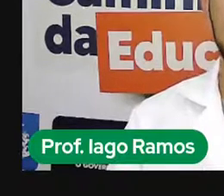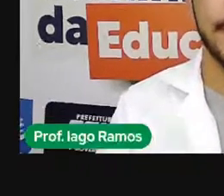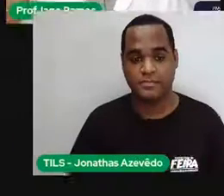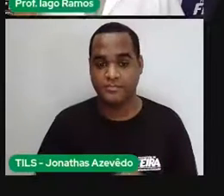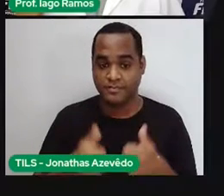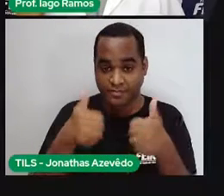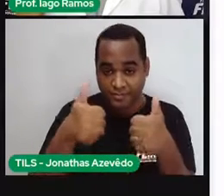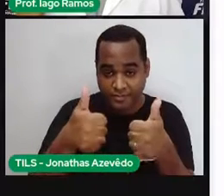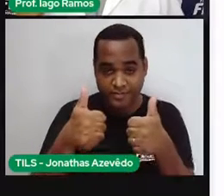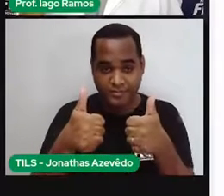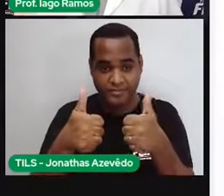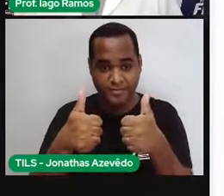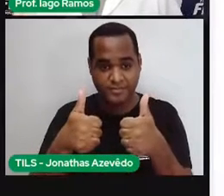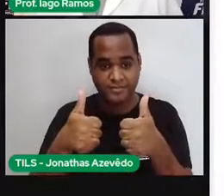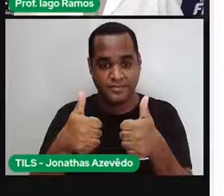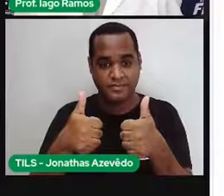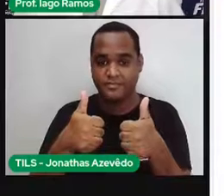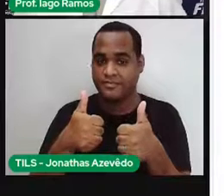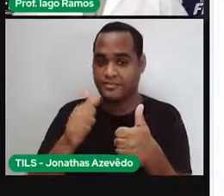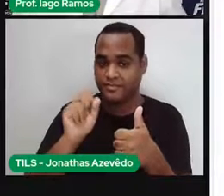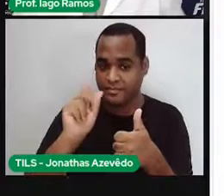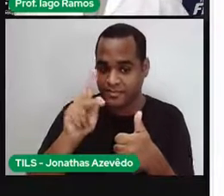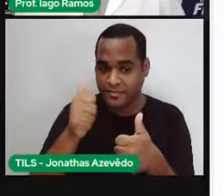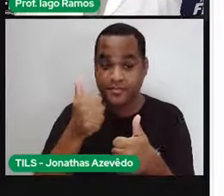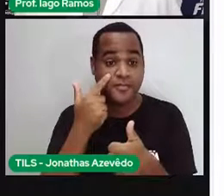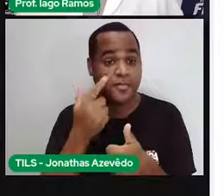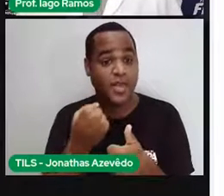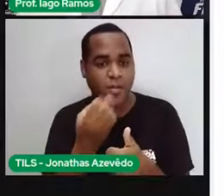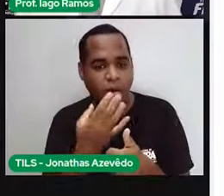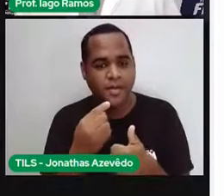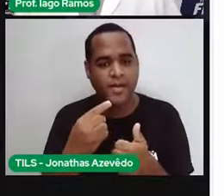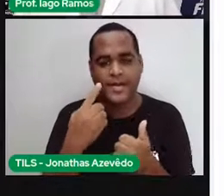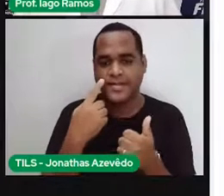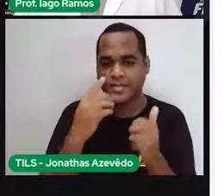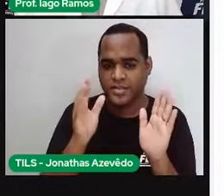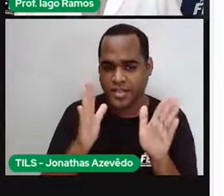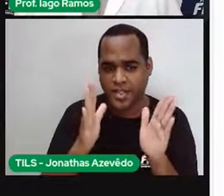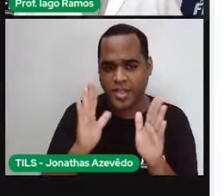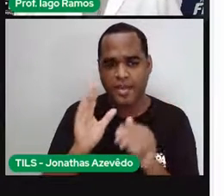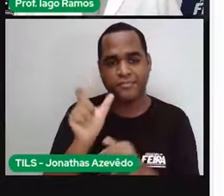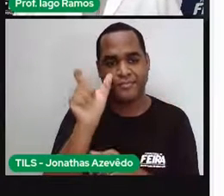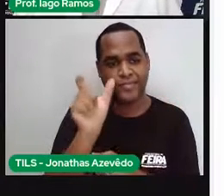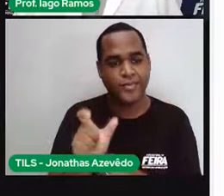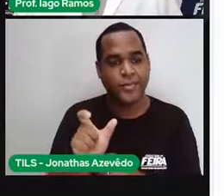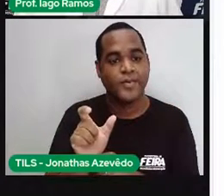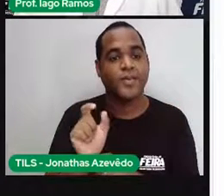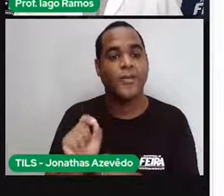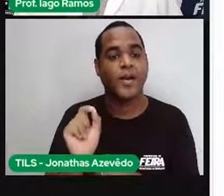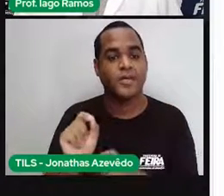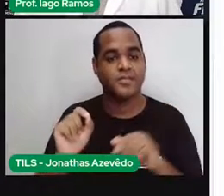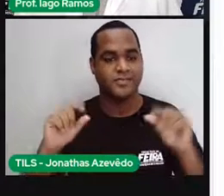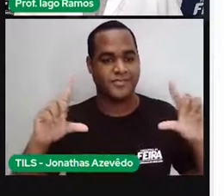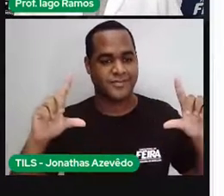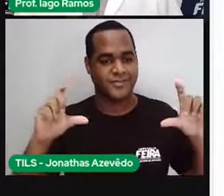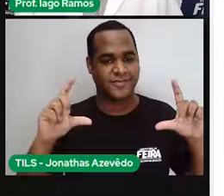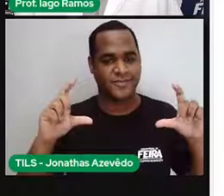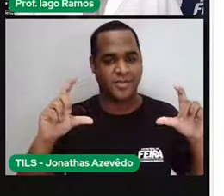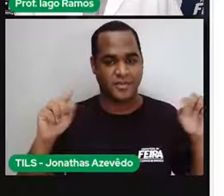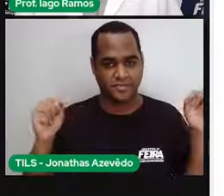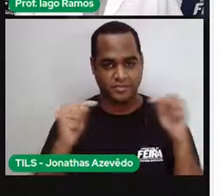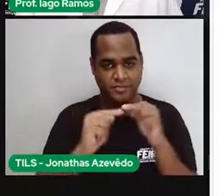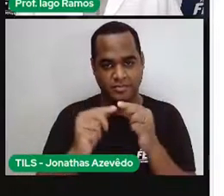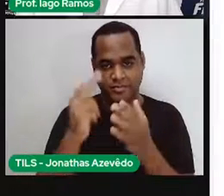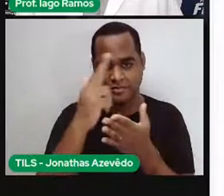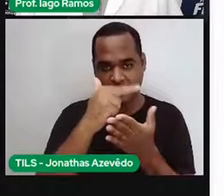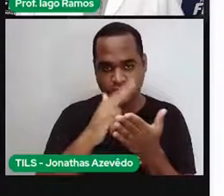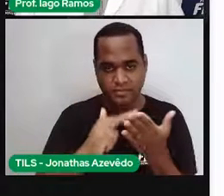Belezinha? Então, vamos lá. Bom, e aí já apareceu o nosso quadro, certo? Você tá vendo ali um desenhozinho,